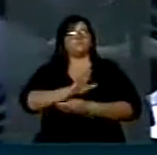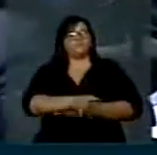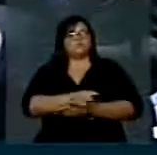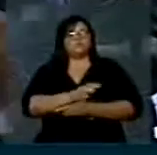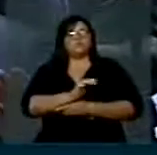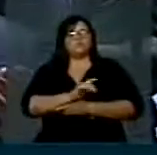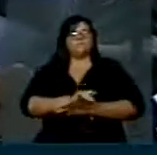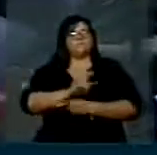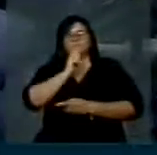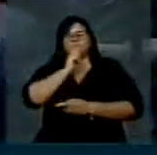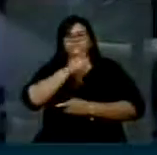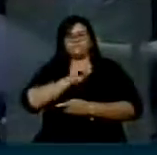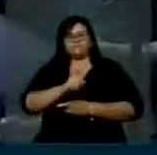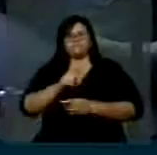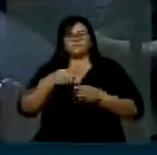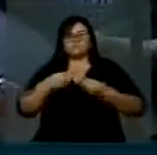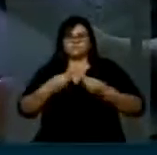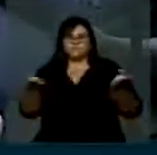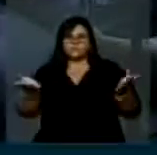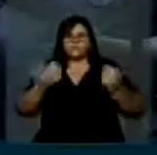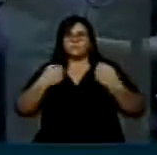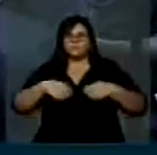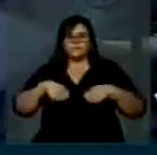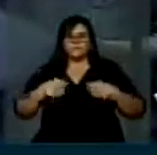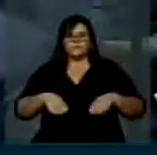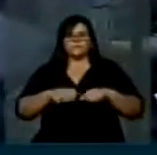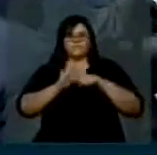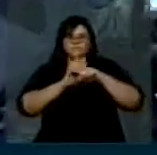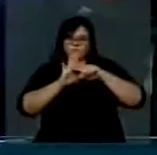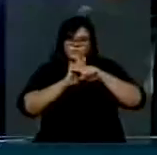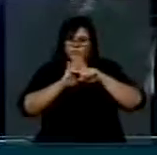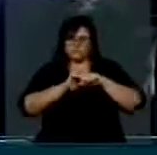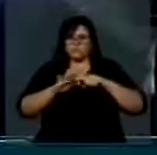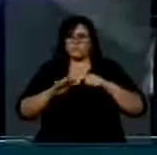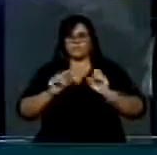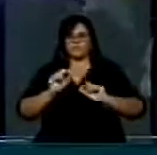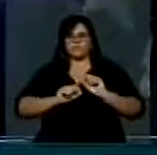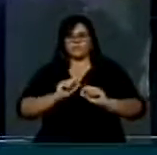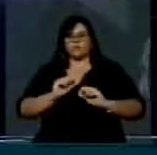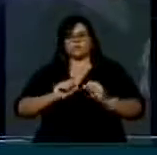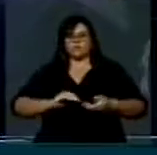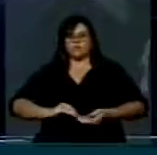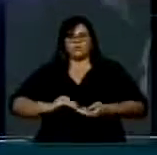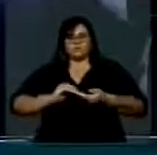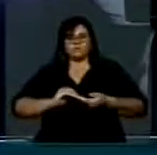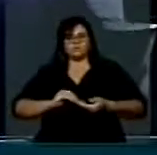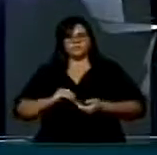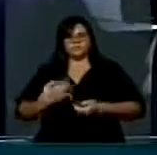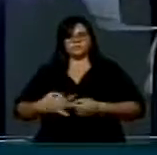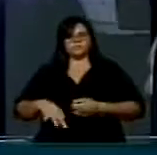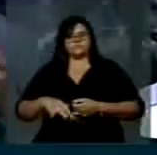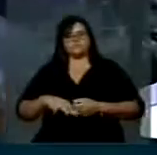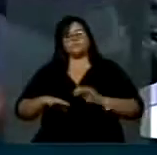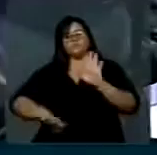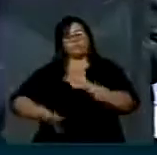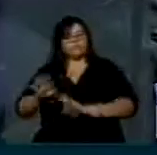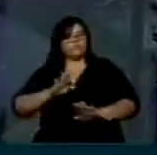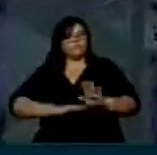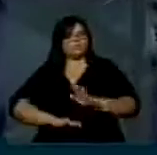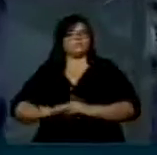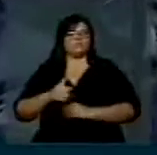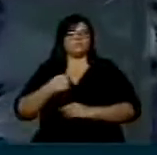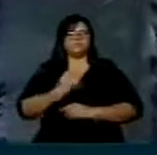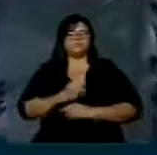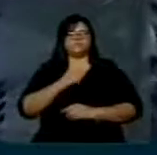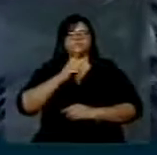proposta, tem que distribuir e examinar, presidente. Com todo o cuidado de um parlamento sério. Com todo o cuidado de um parlamento